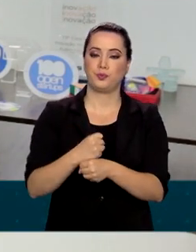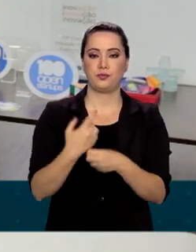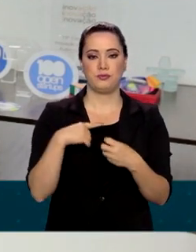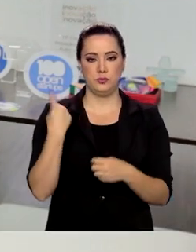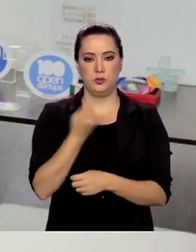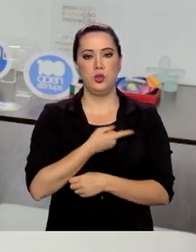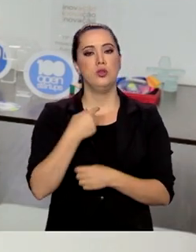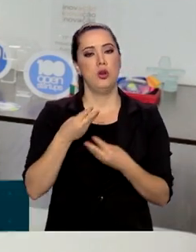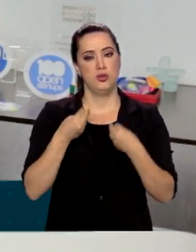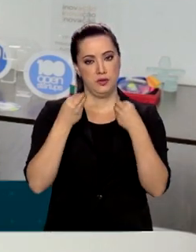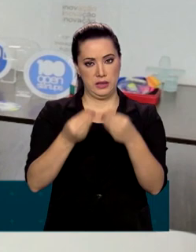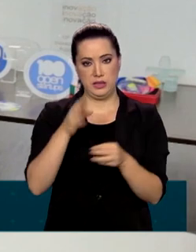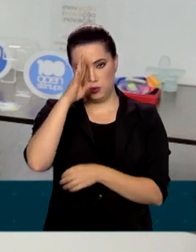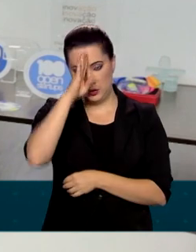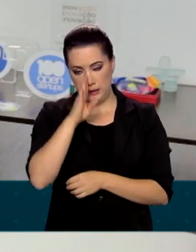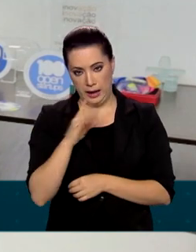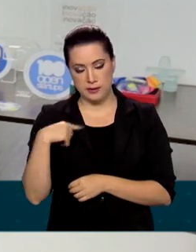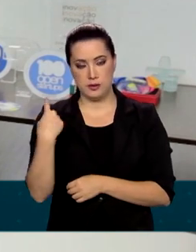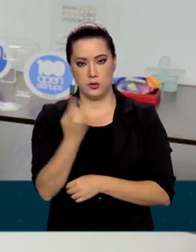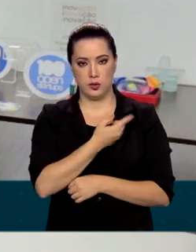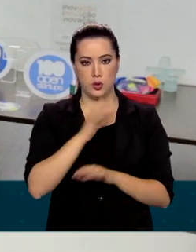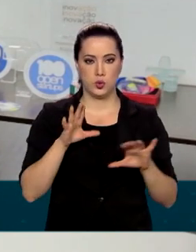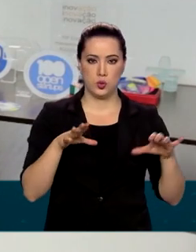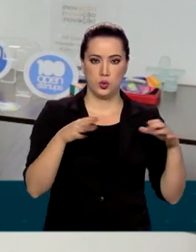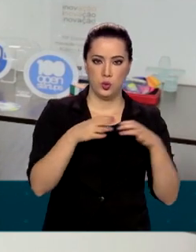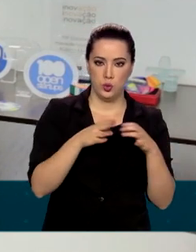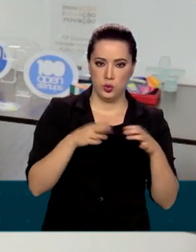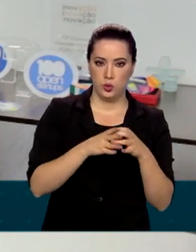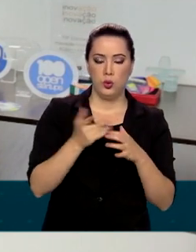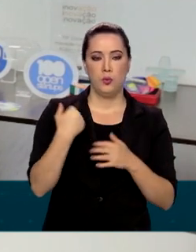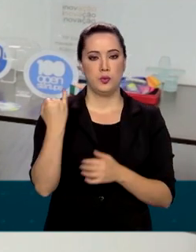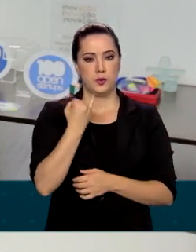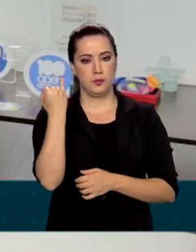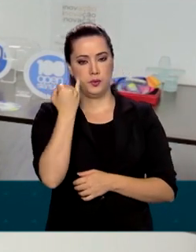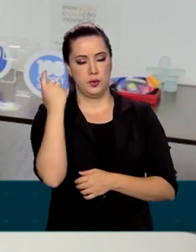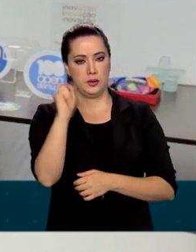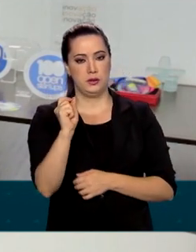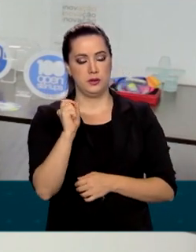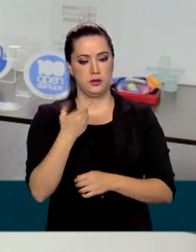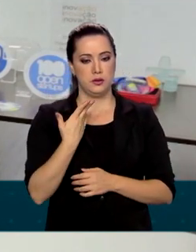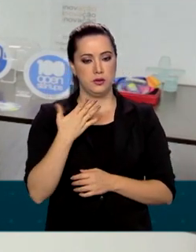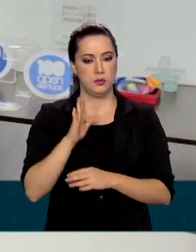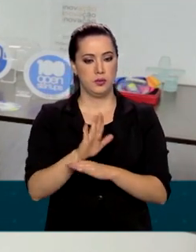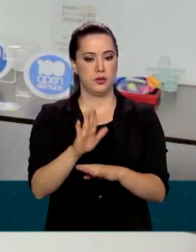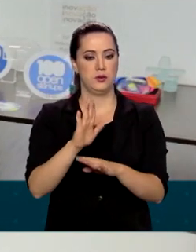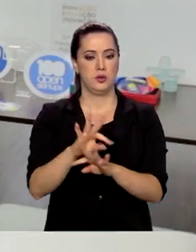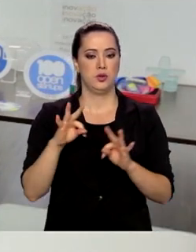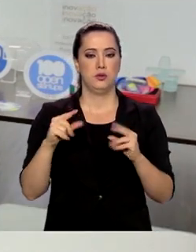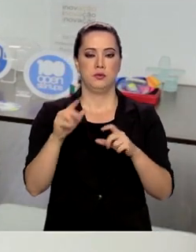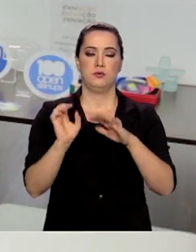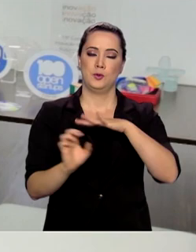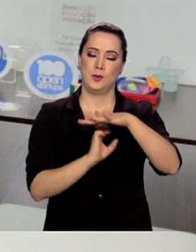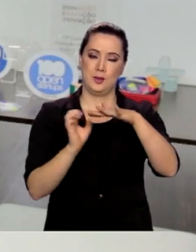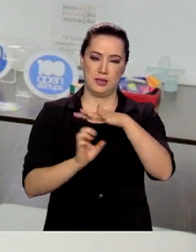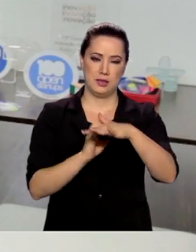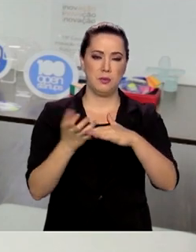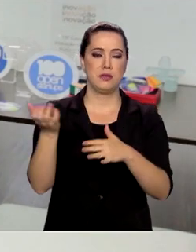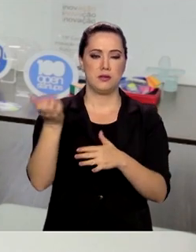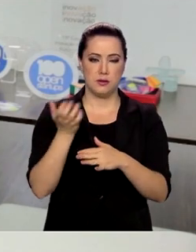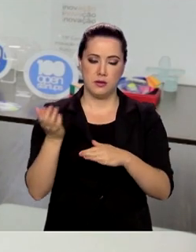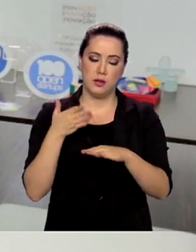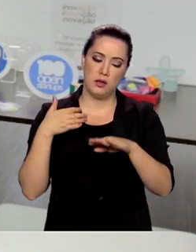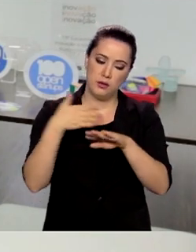forma gratuita, com os nossos mentores de altíssimo nível, para apoiar todas as startups interessadas